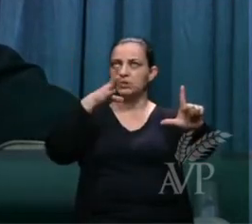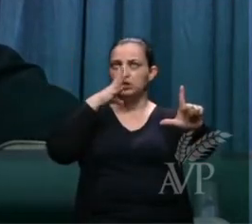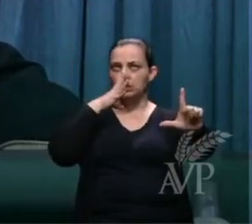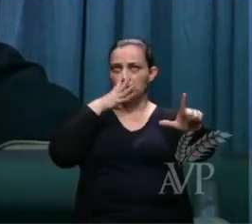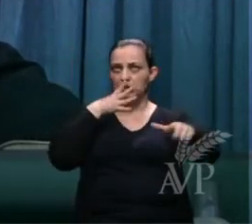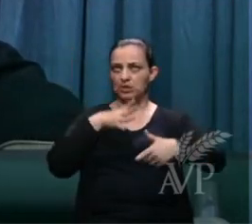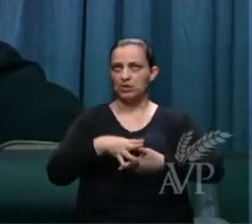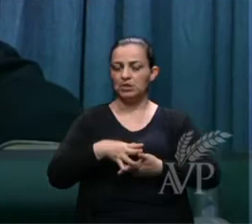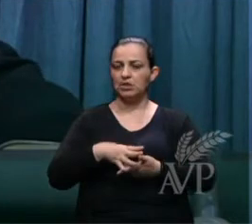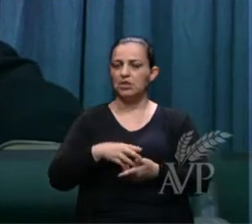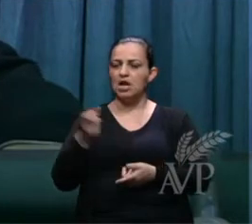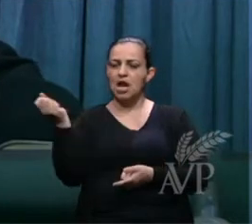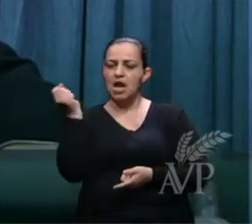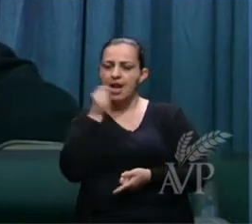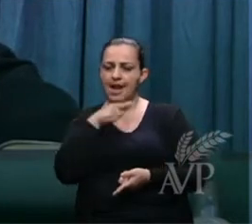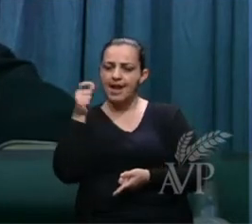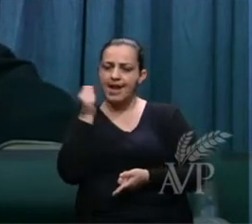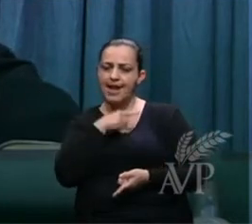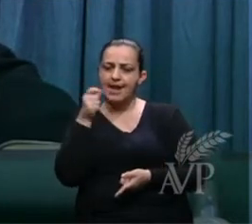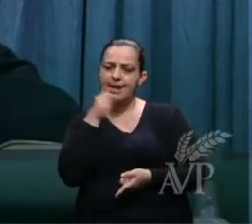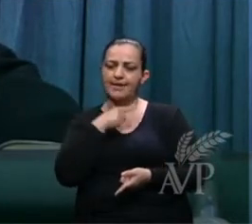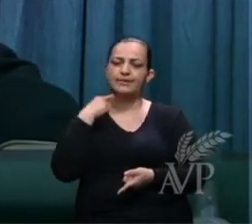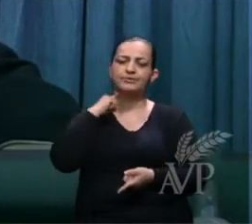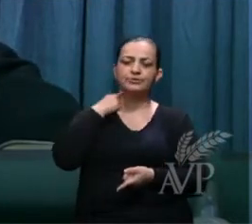essas piadas sujas,